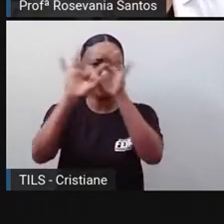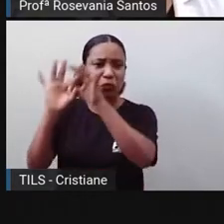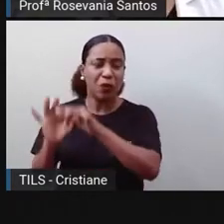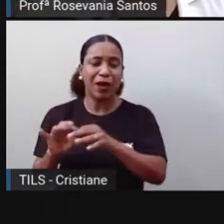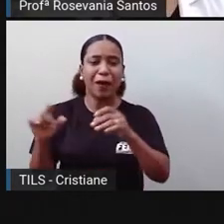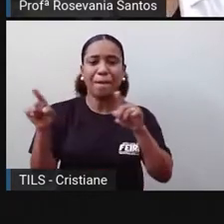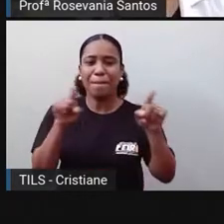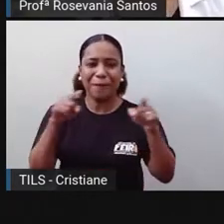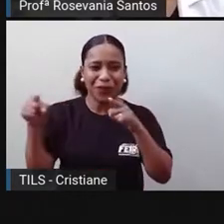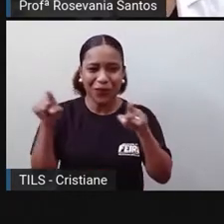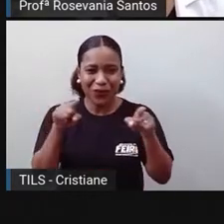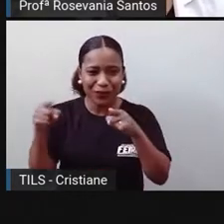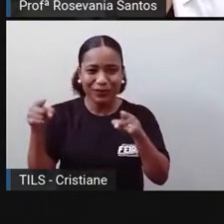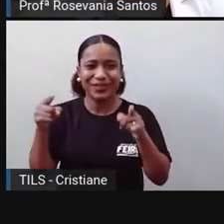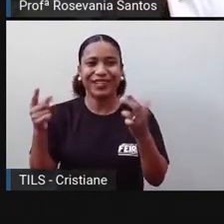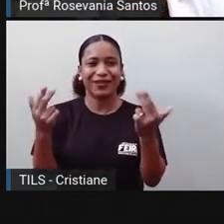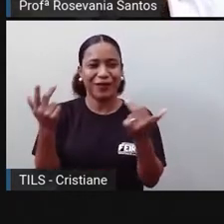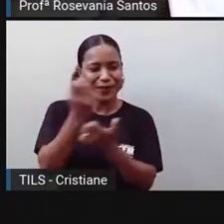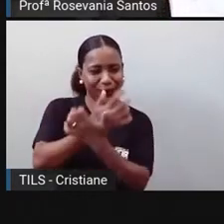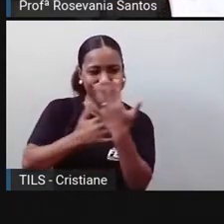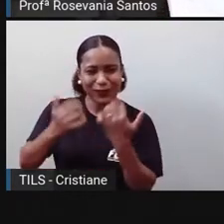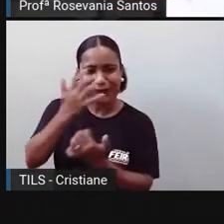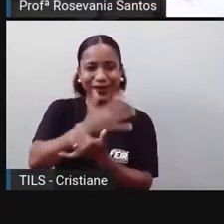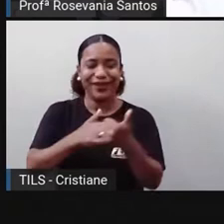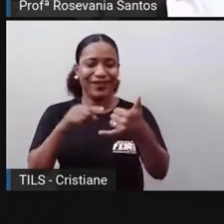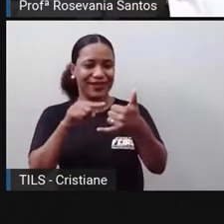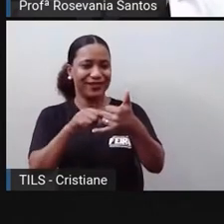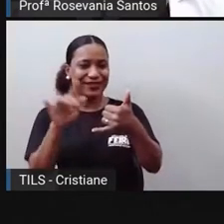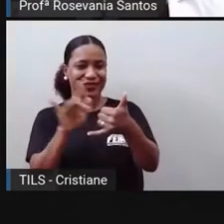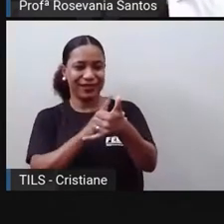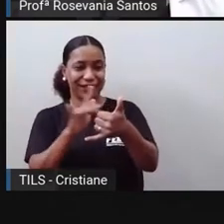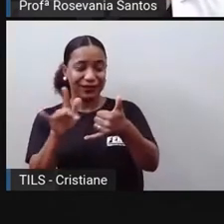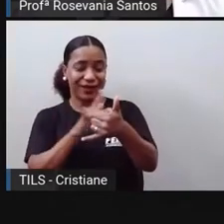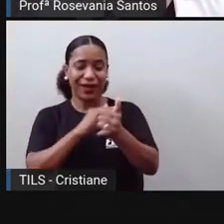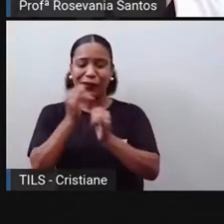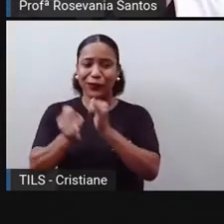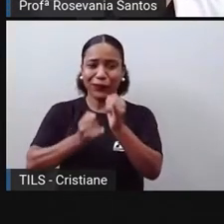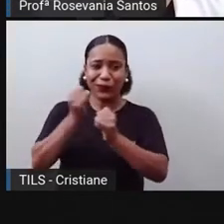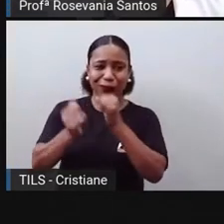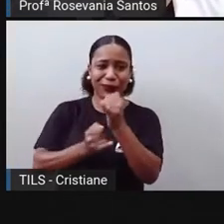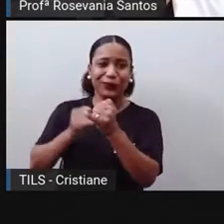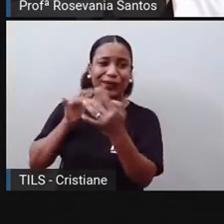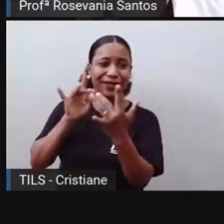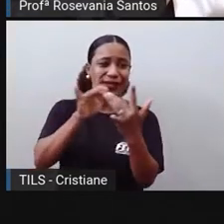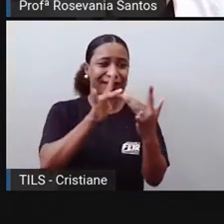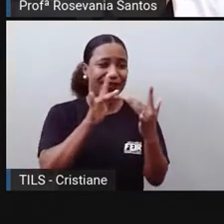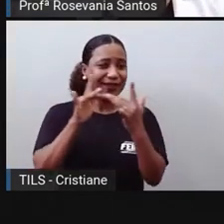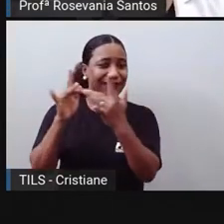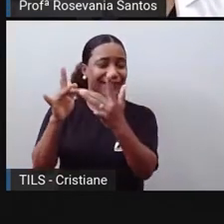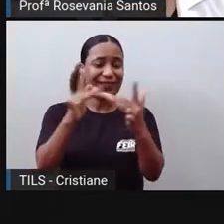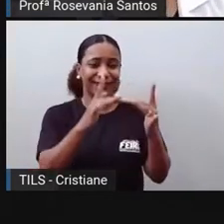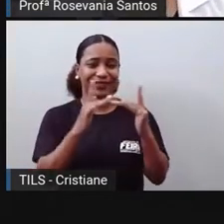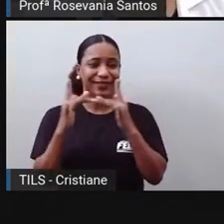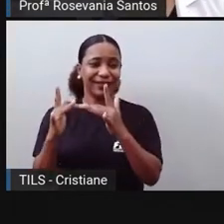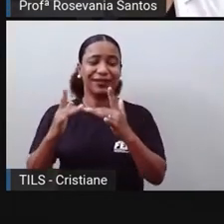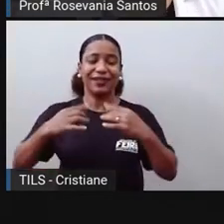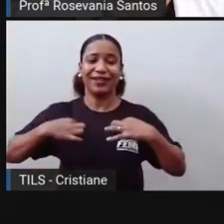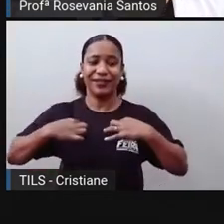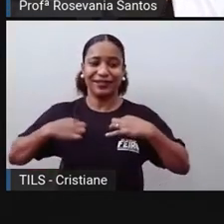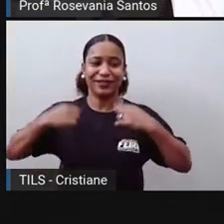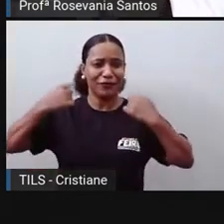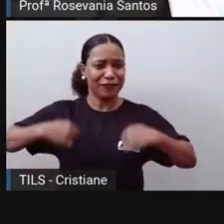do mundo, todo mundo gosta de usar o celular, todo mundo usa a internet, a gente quase que se veste, né,